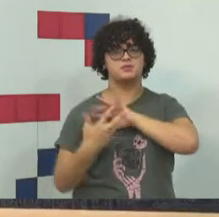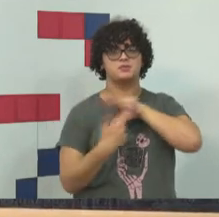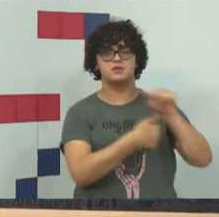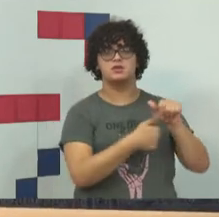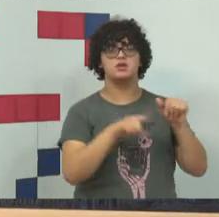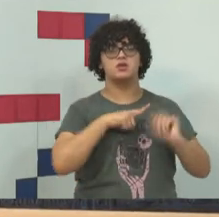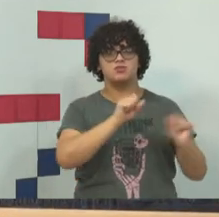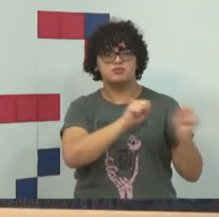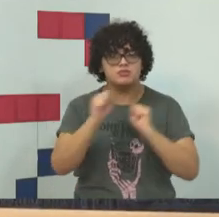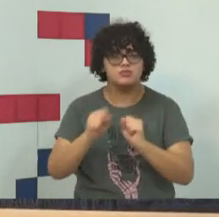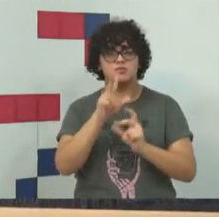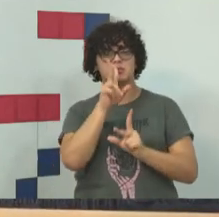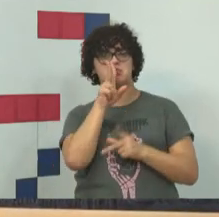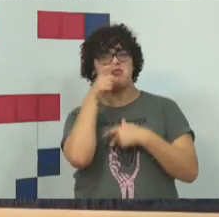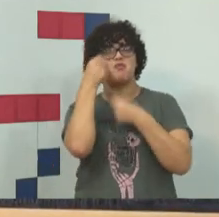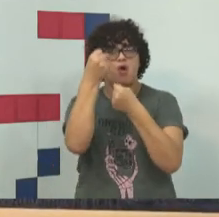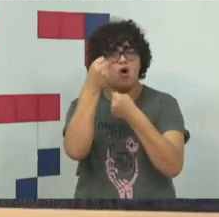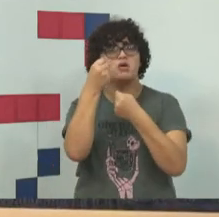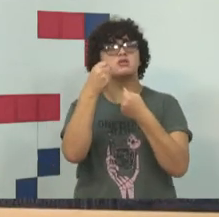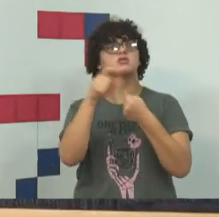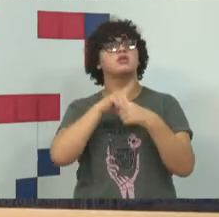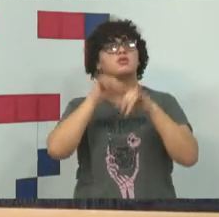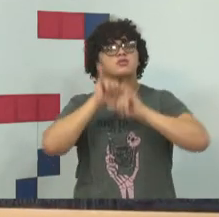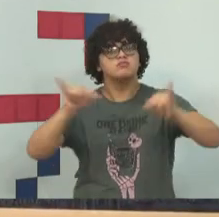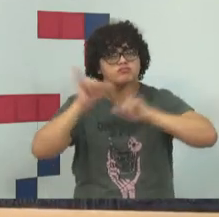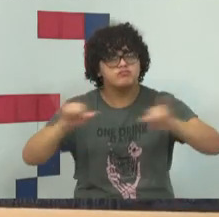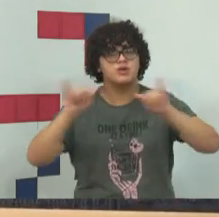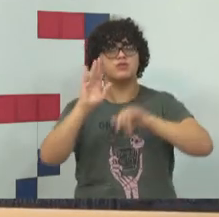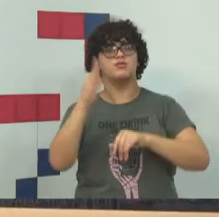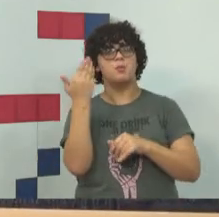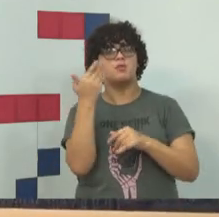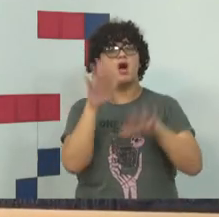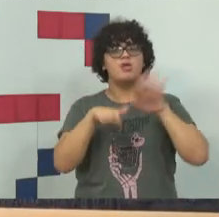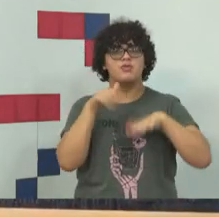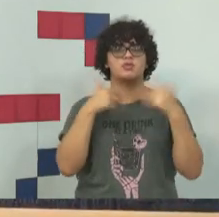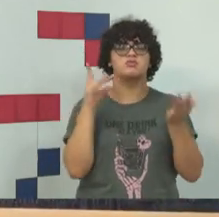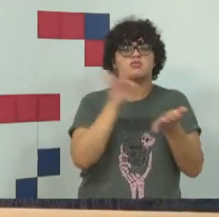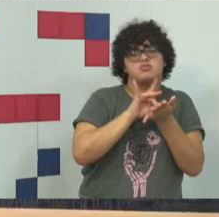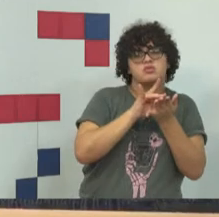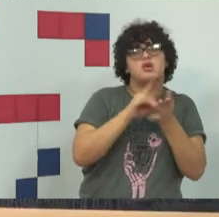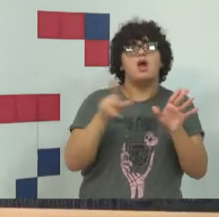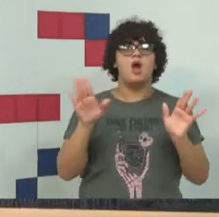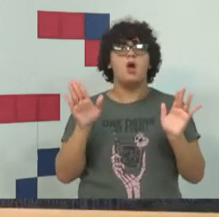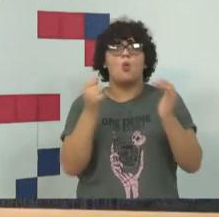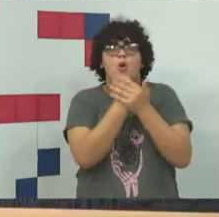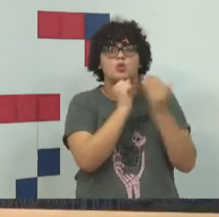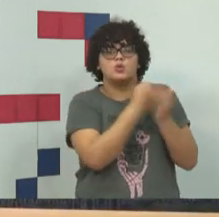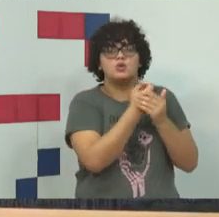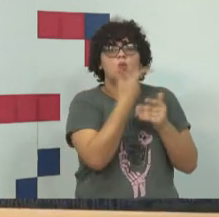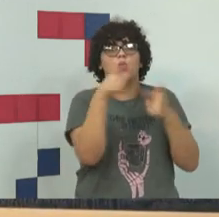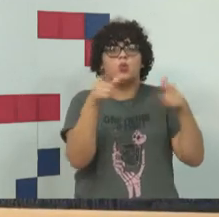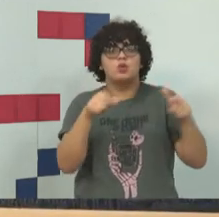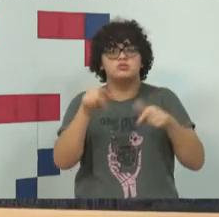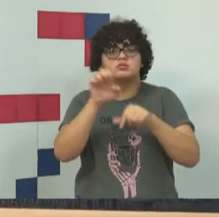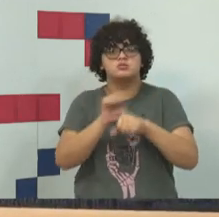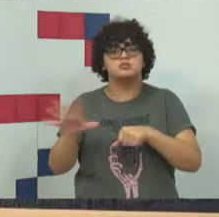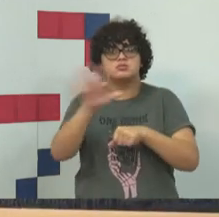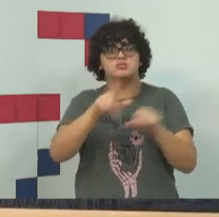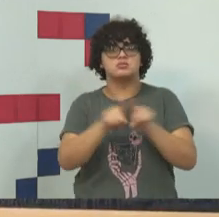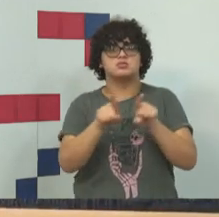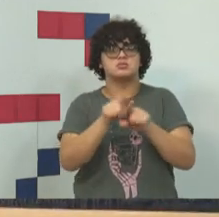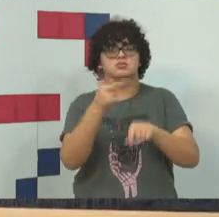as informações salvaguardadas em outros territórios, até em